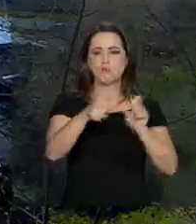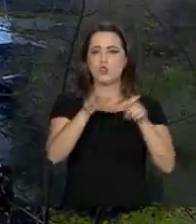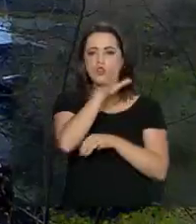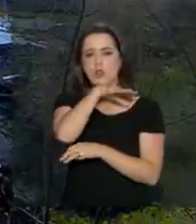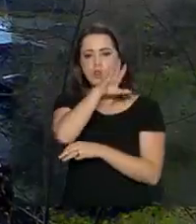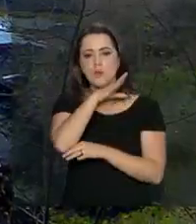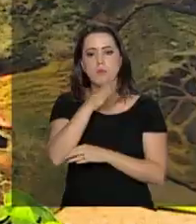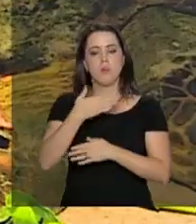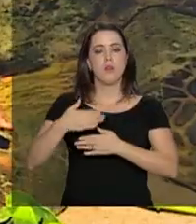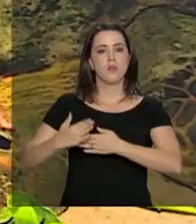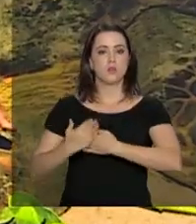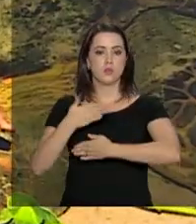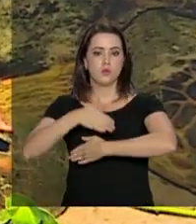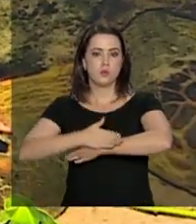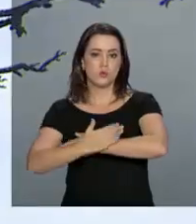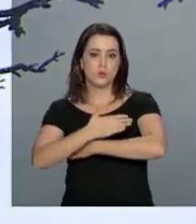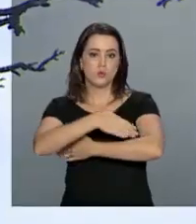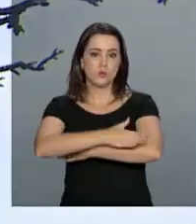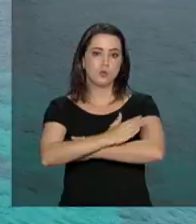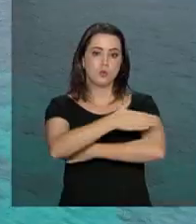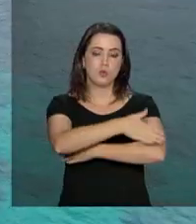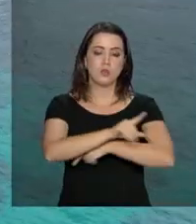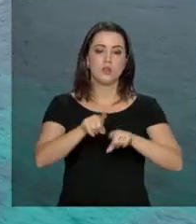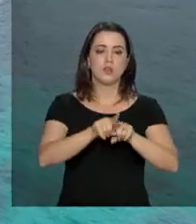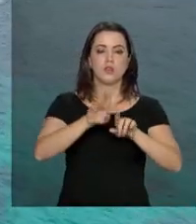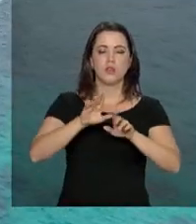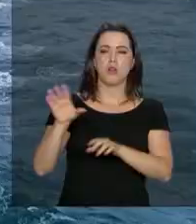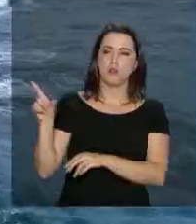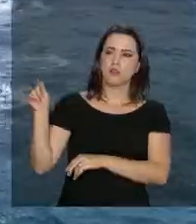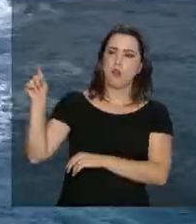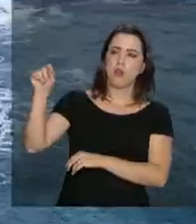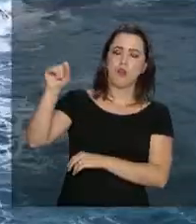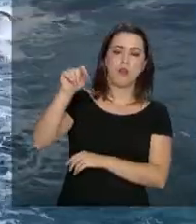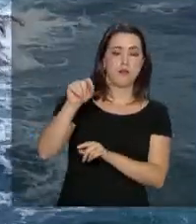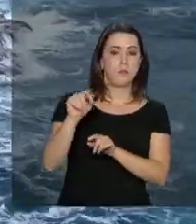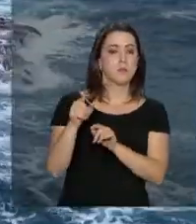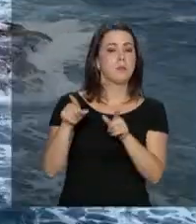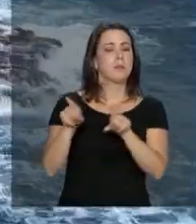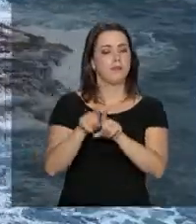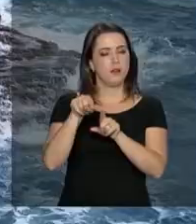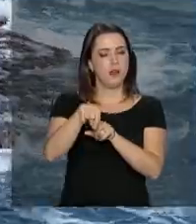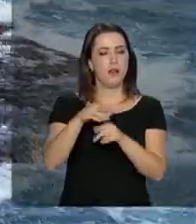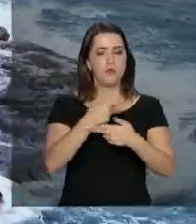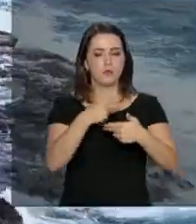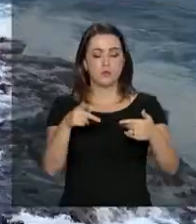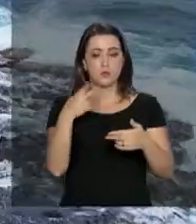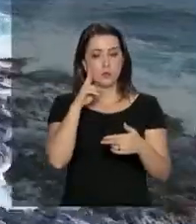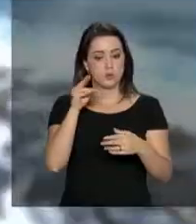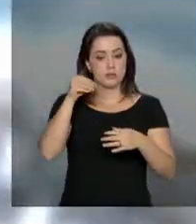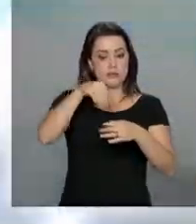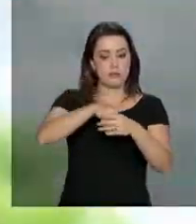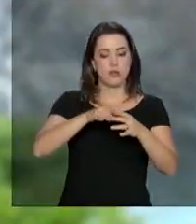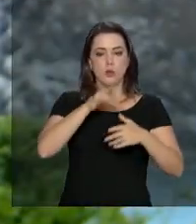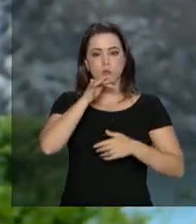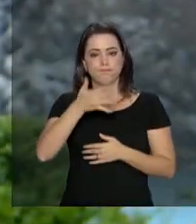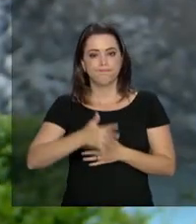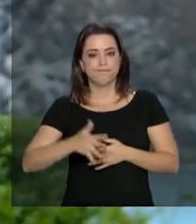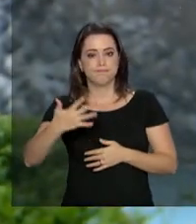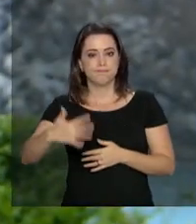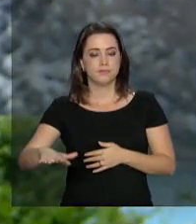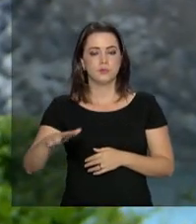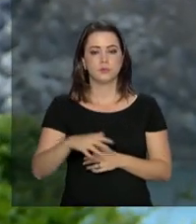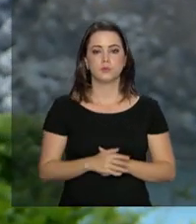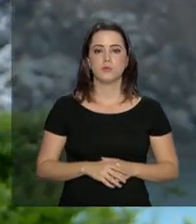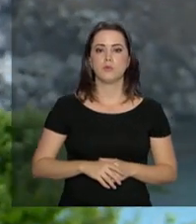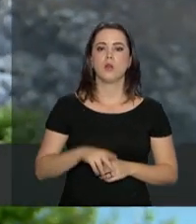como golfinhos, tartarugas, aves e corais. Um patrimônio mundial reconhecido pela Unesco. Para garantir